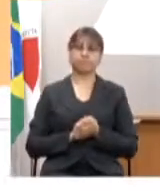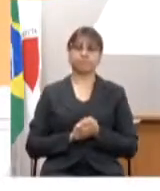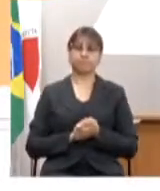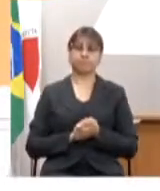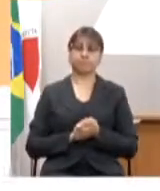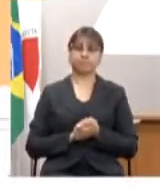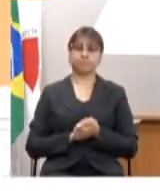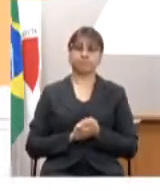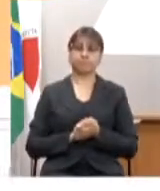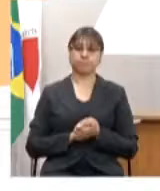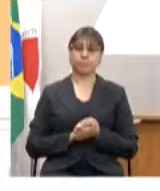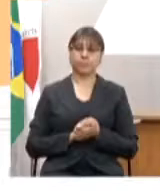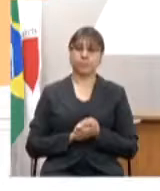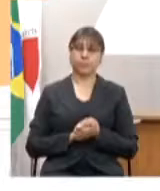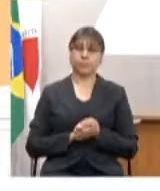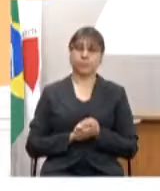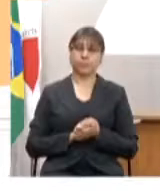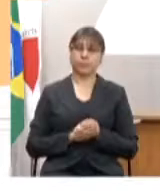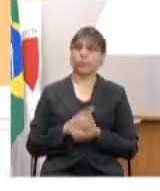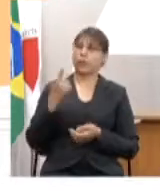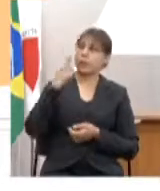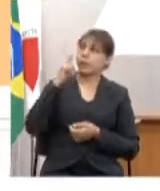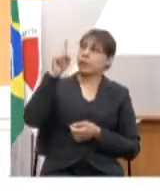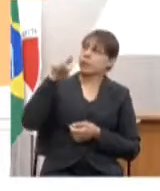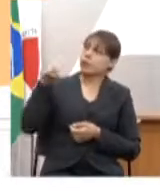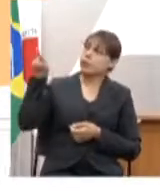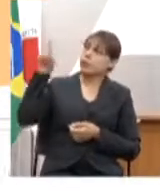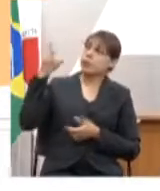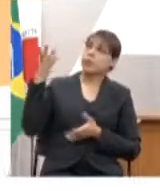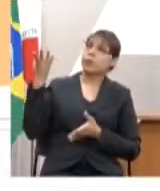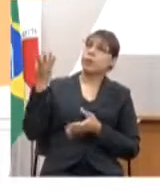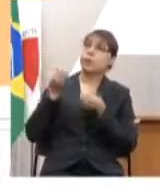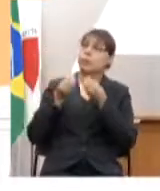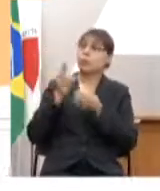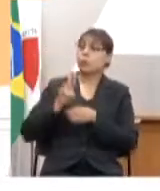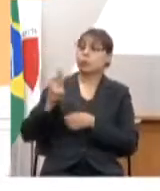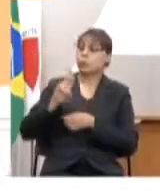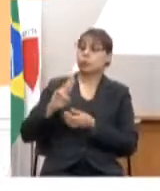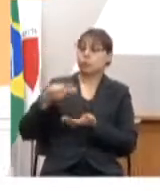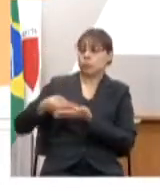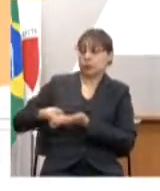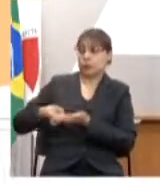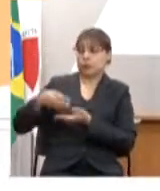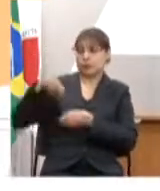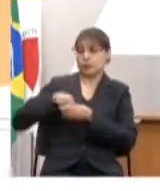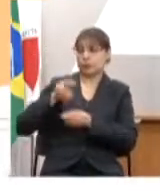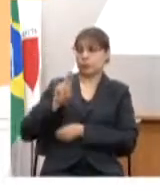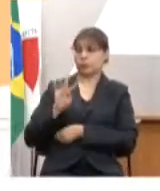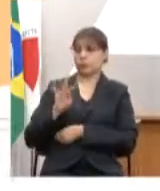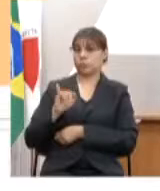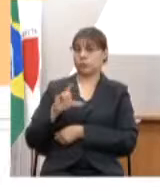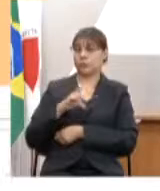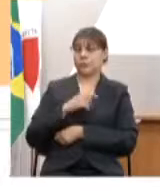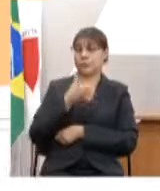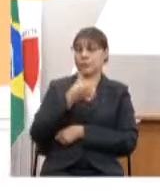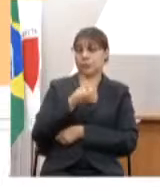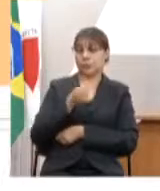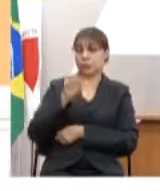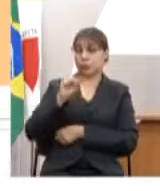esse é o nosso BI de ocupação de leitos de UTI nós temos hoje 689